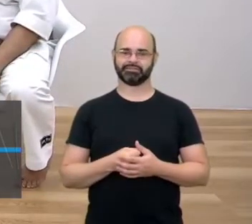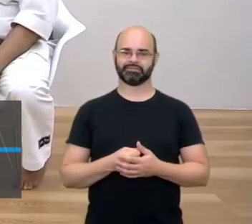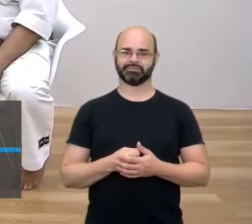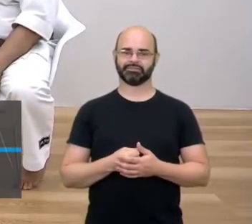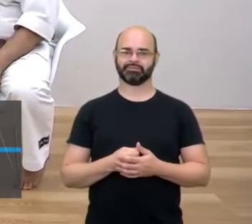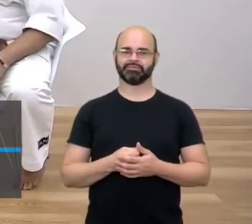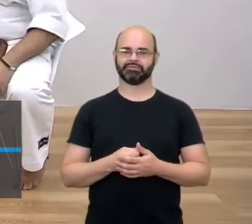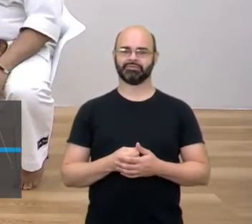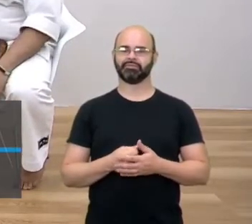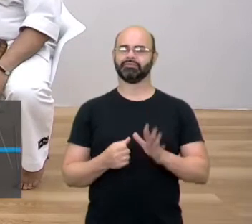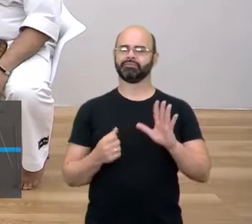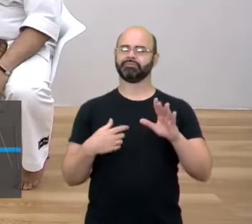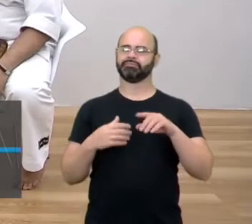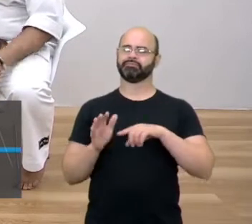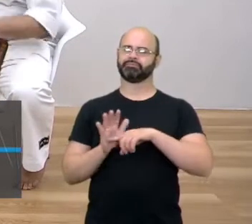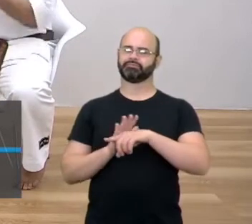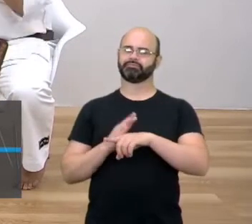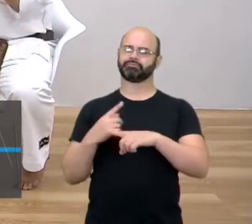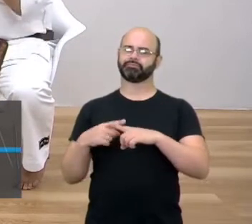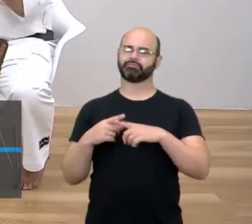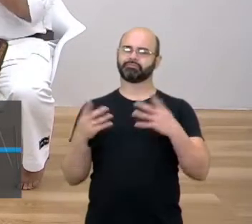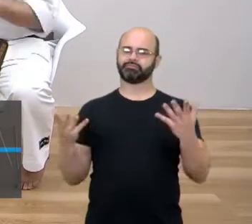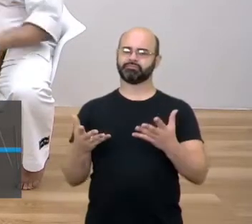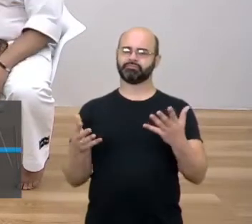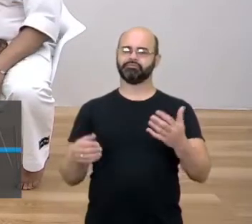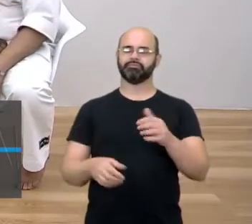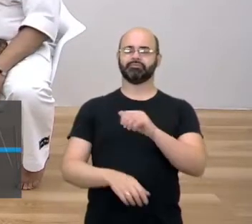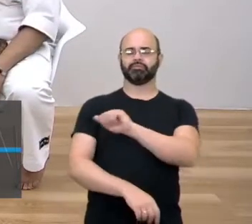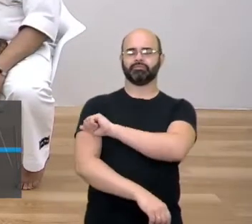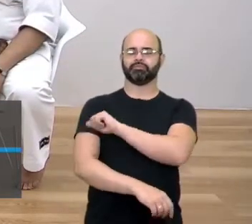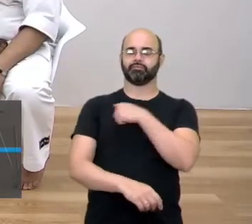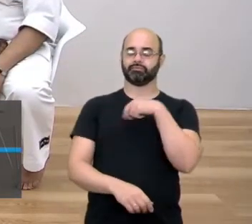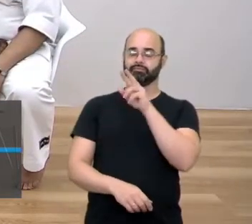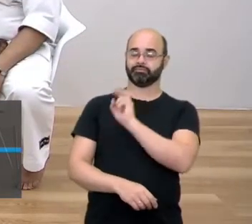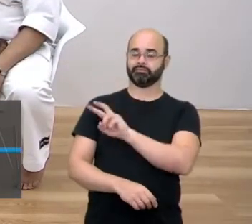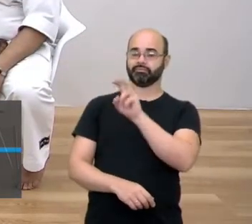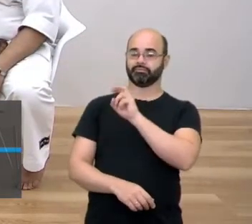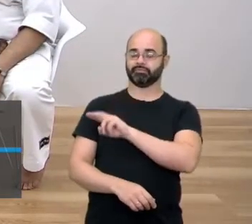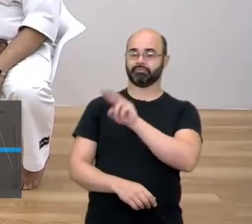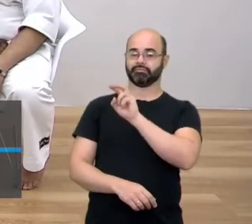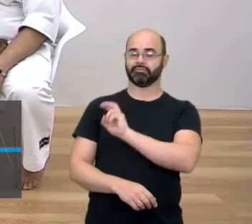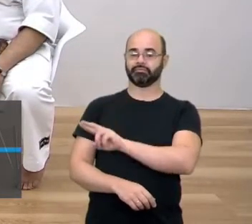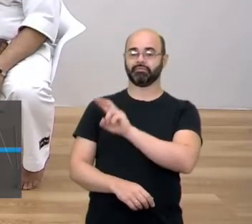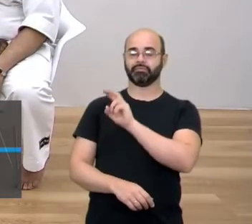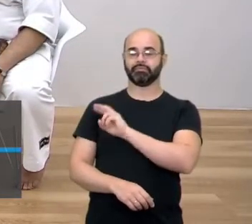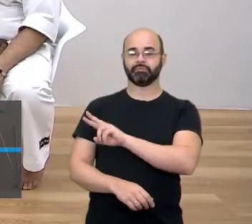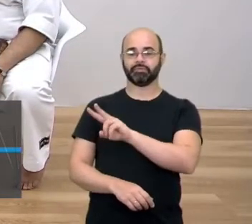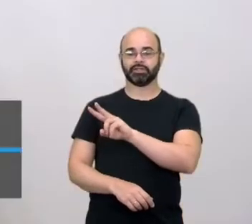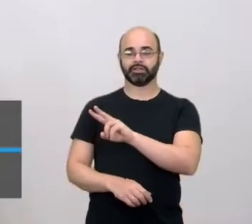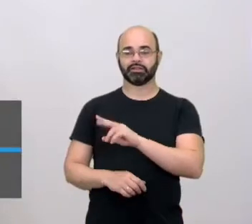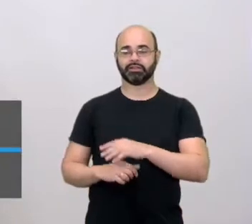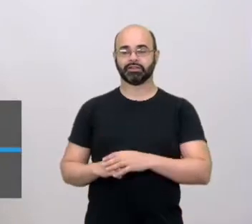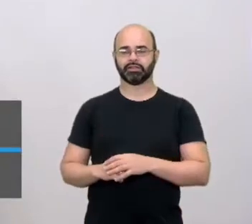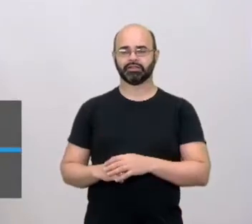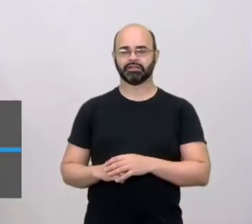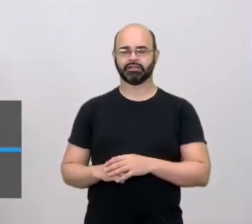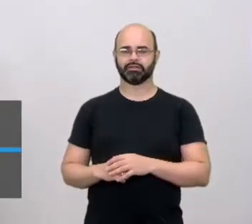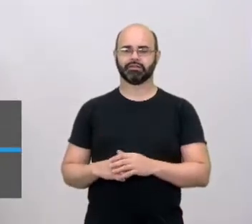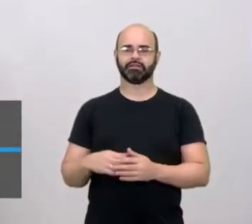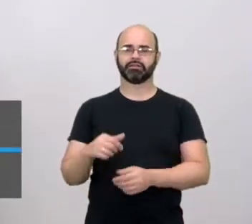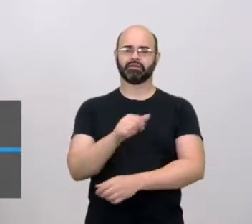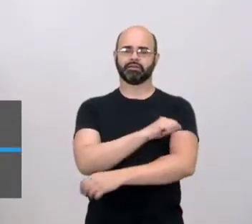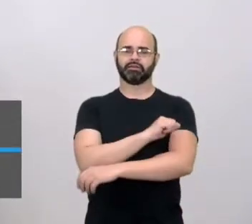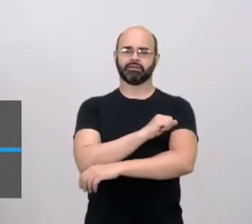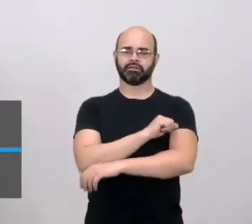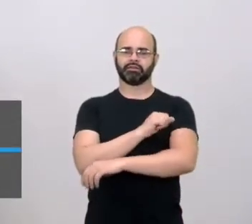das coisas que eu vejo com os meus estudantes, né? Com isso que eu estava em sala de aula com o pessoal, geralmente, os estudantes que faziam Karatê,